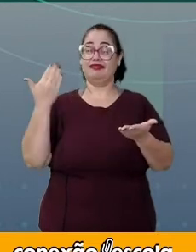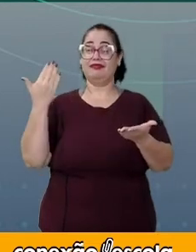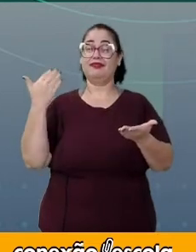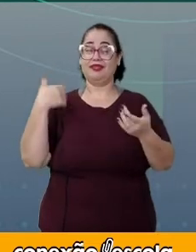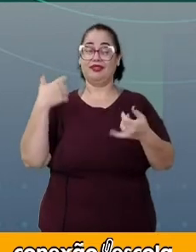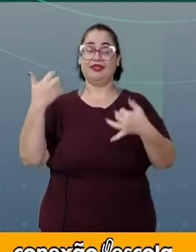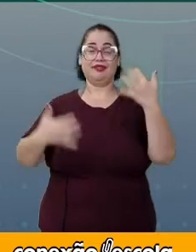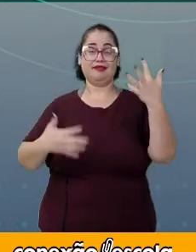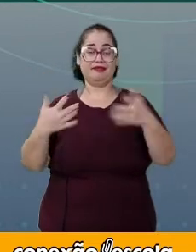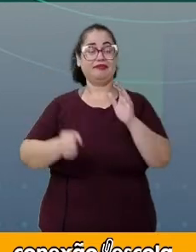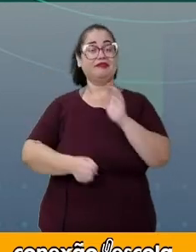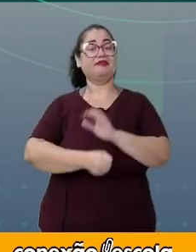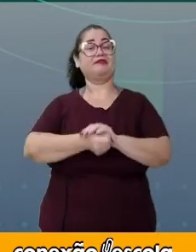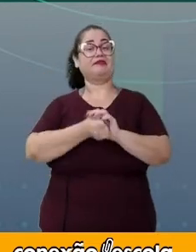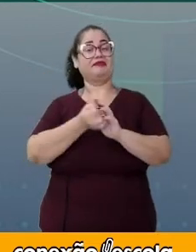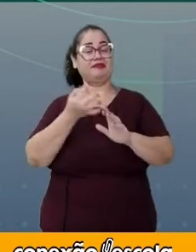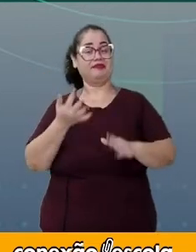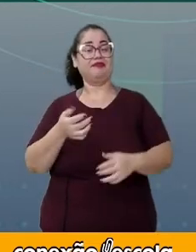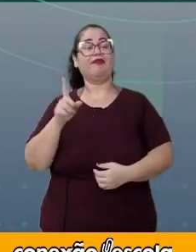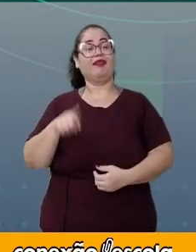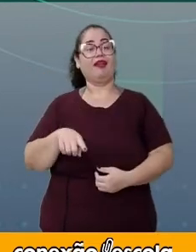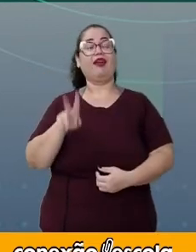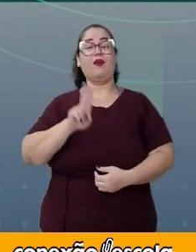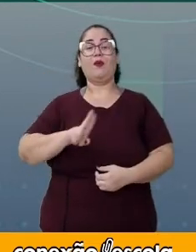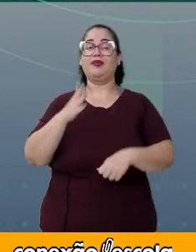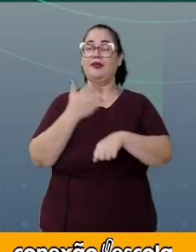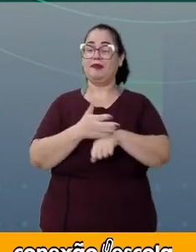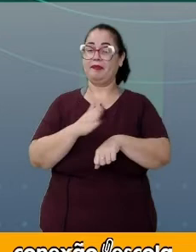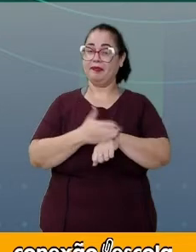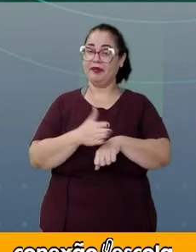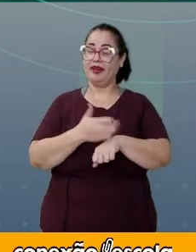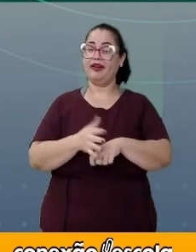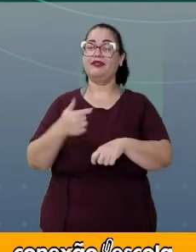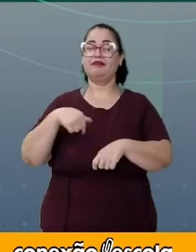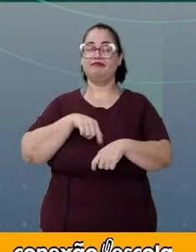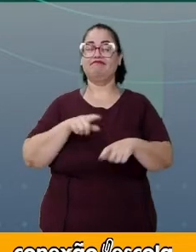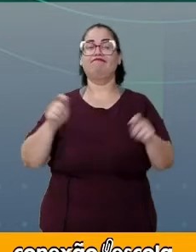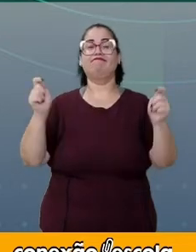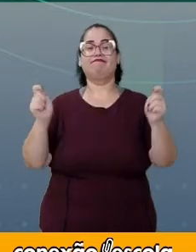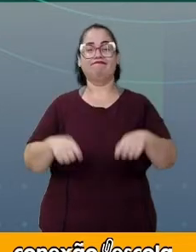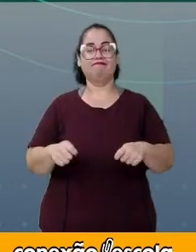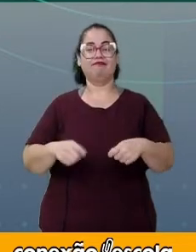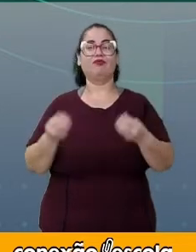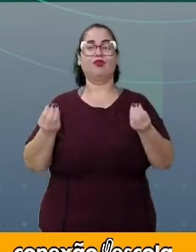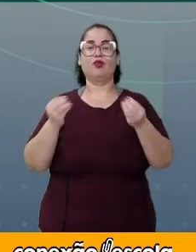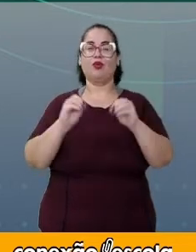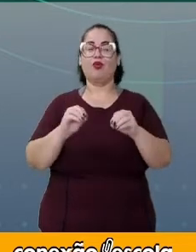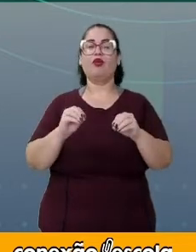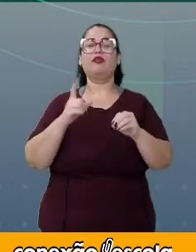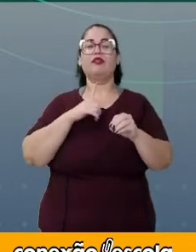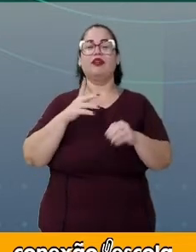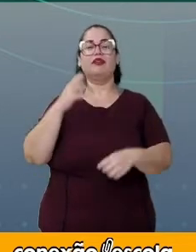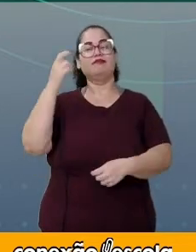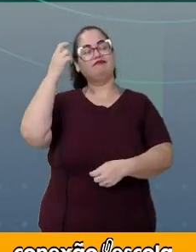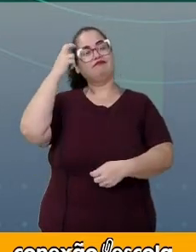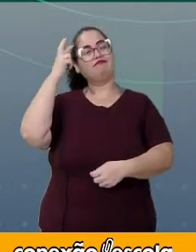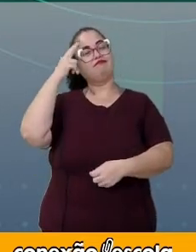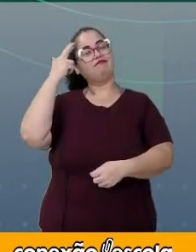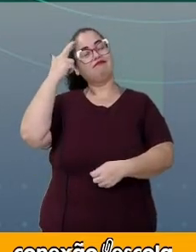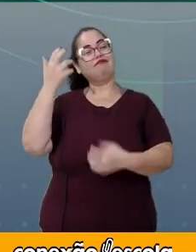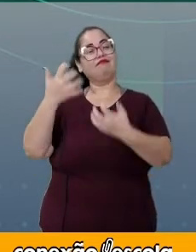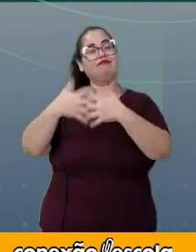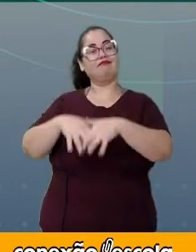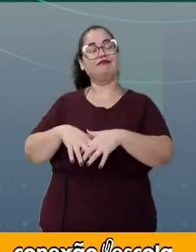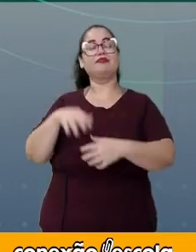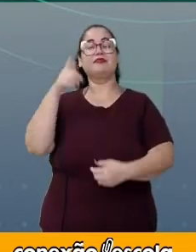vocês várias vezes, é através da prática que podemos colocar o nosso raciocínio